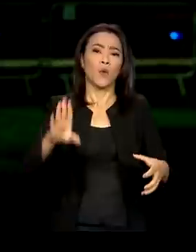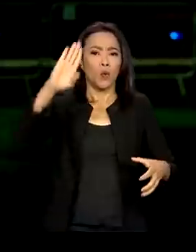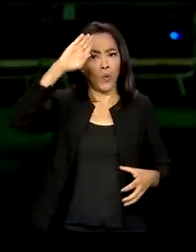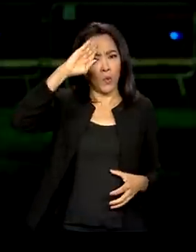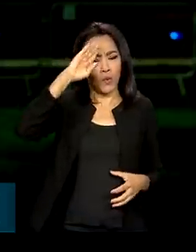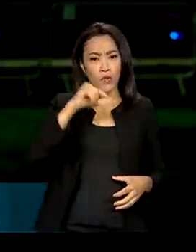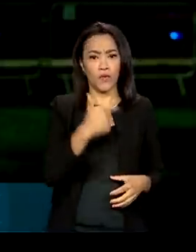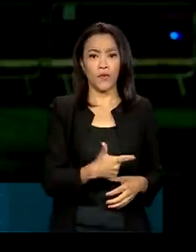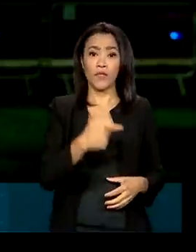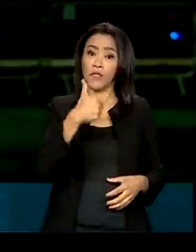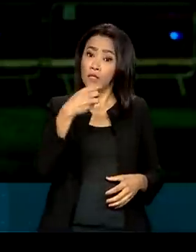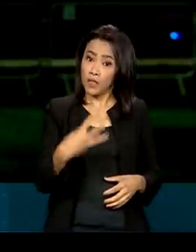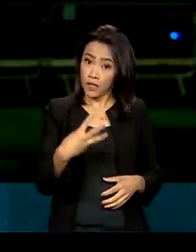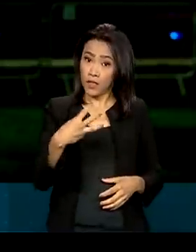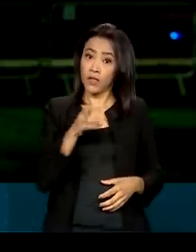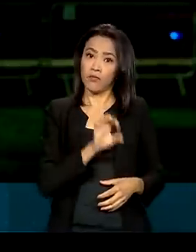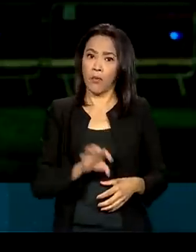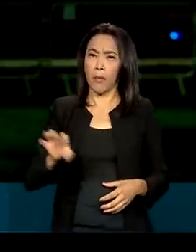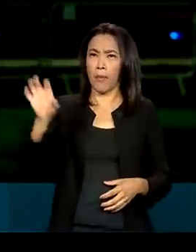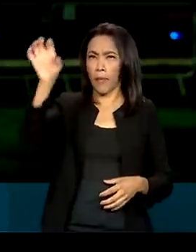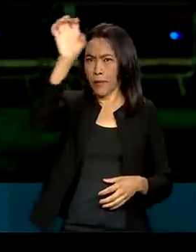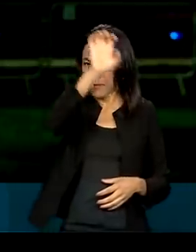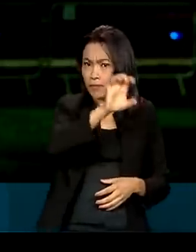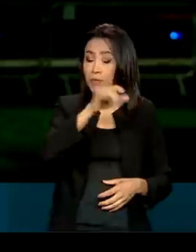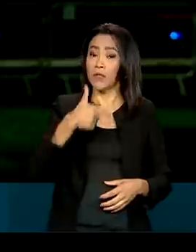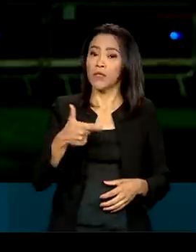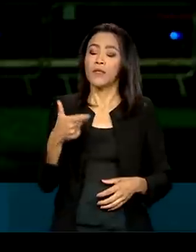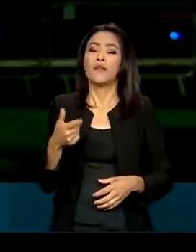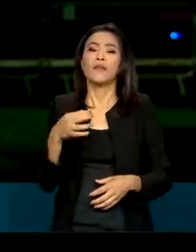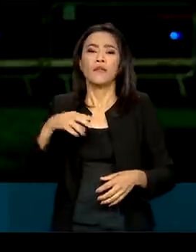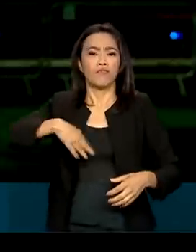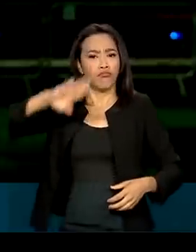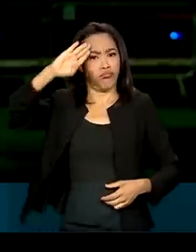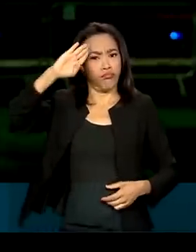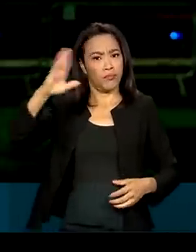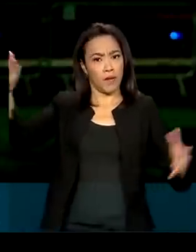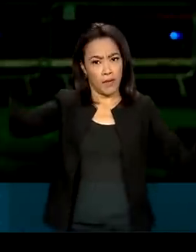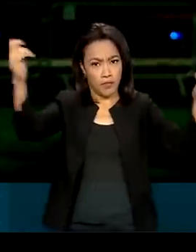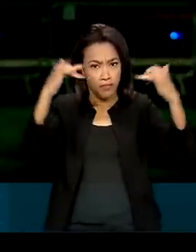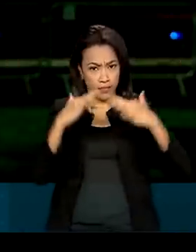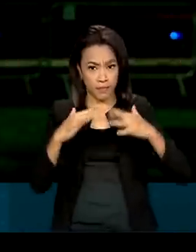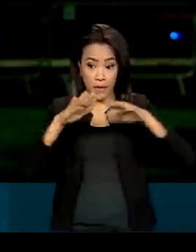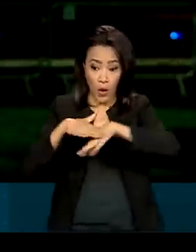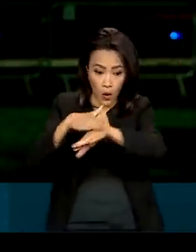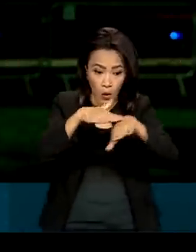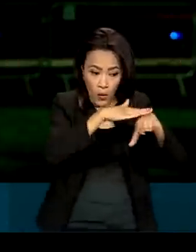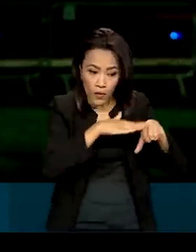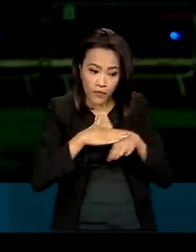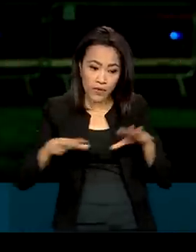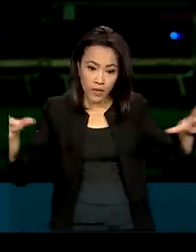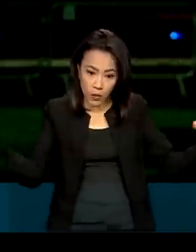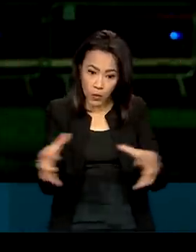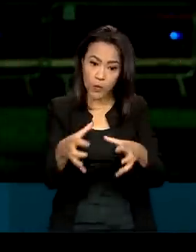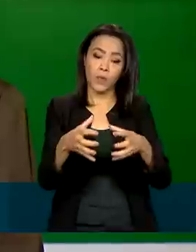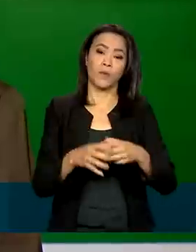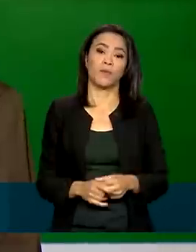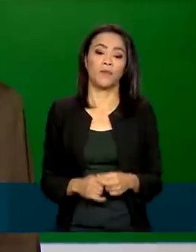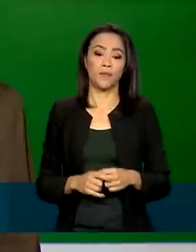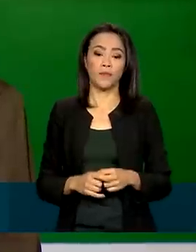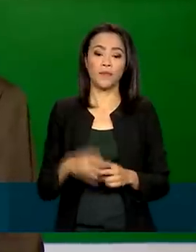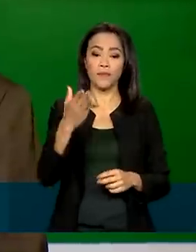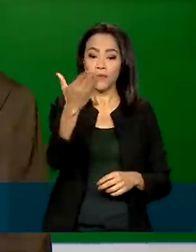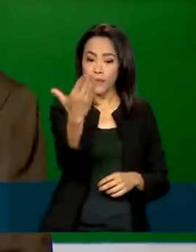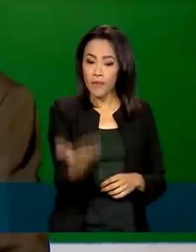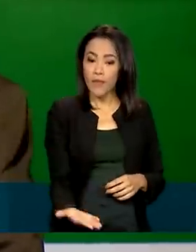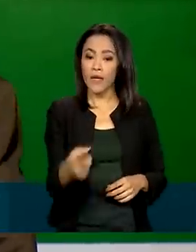e do Distrito Federal. O objetivo da equipe de transição é melhorar o diálogo com as forças de segurança em todo o país. Essa